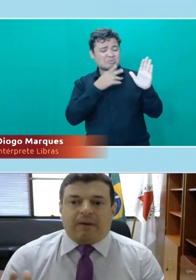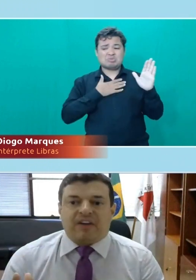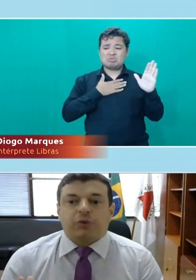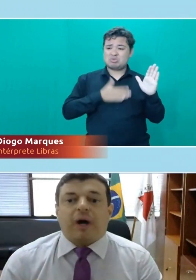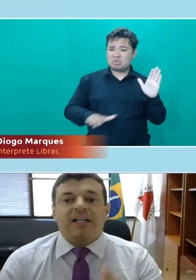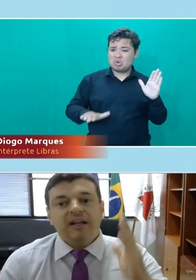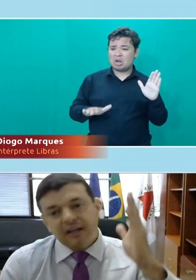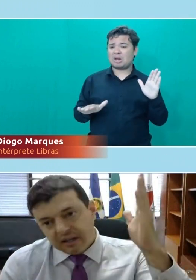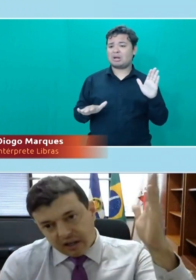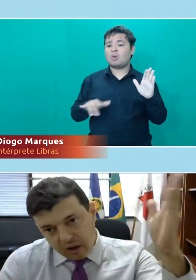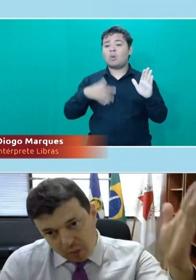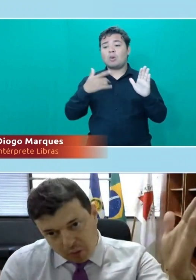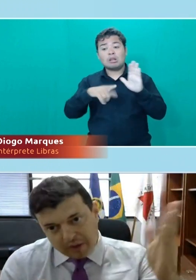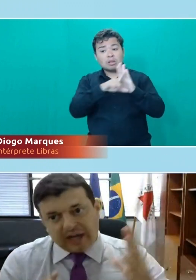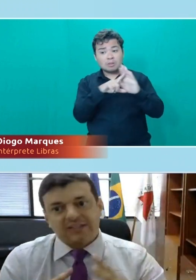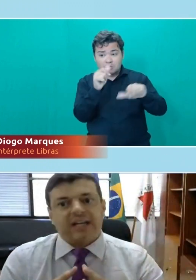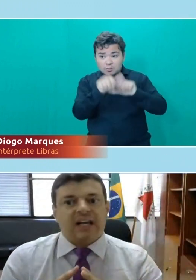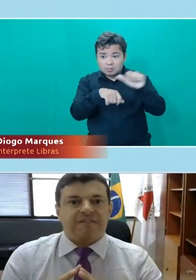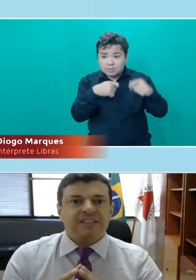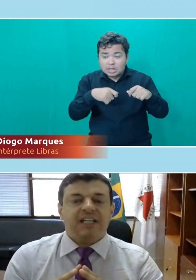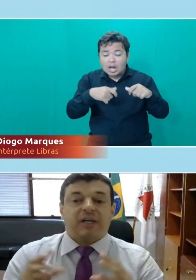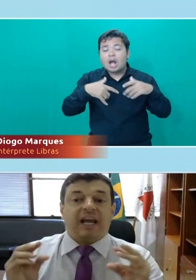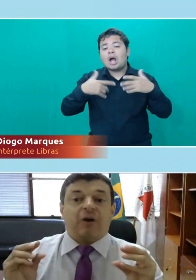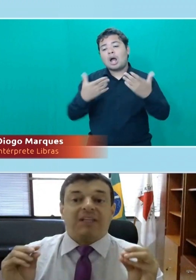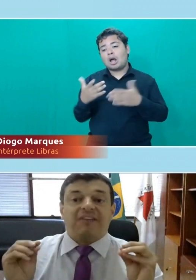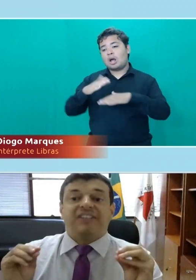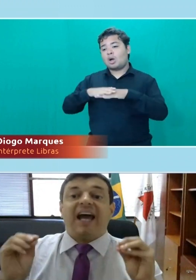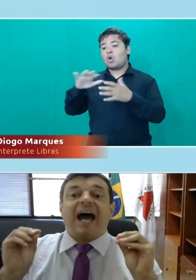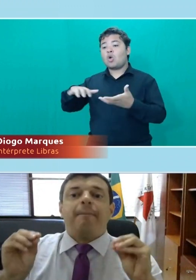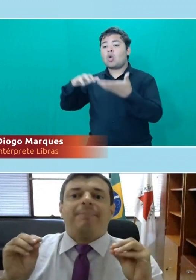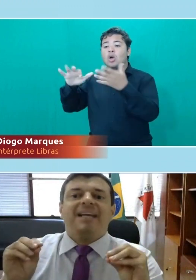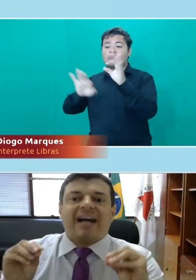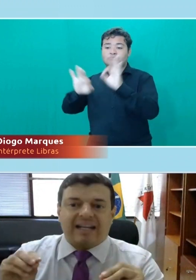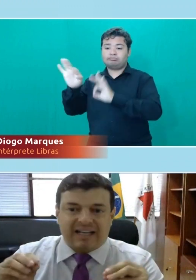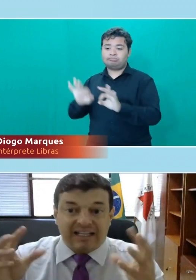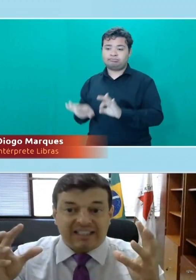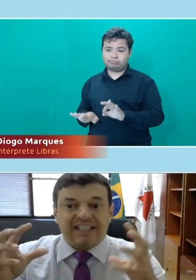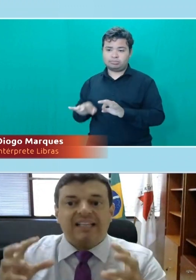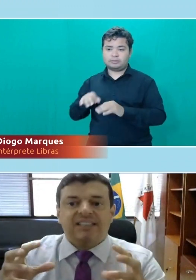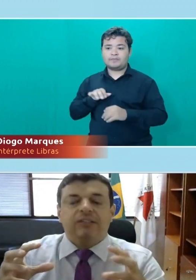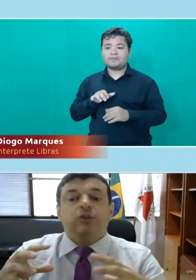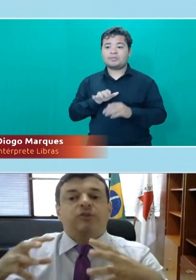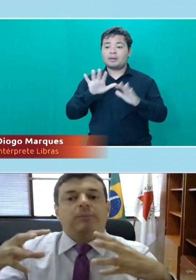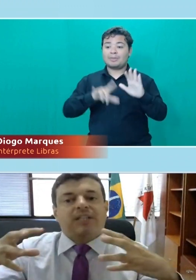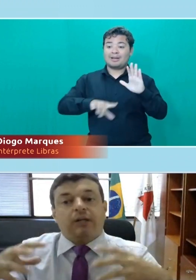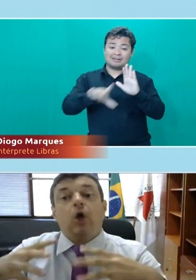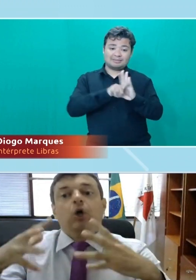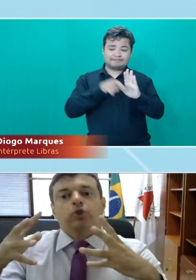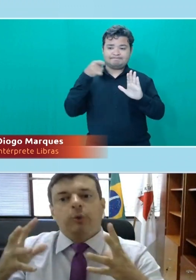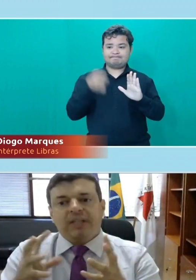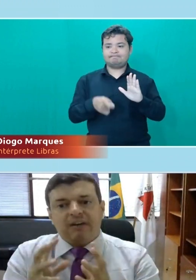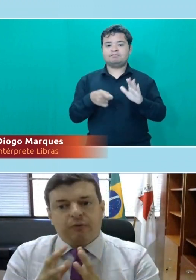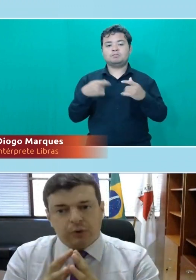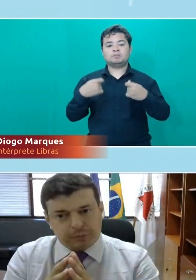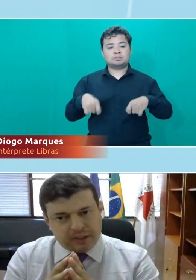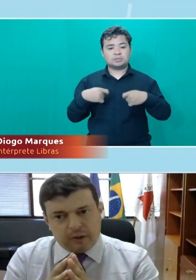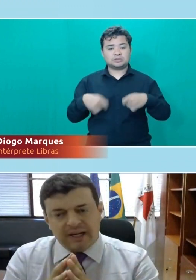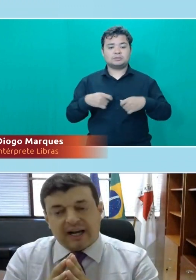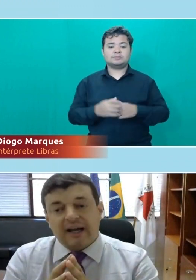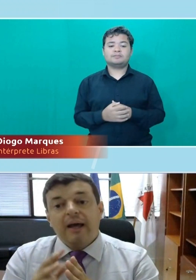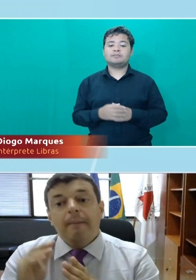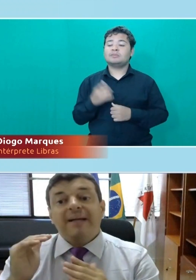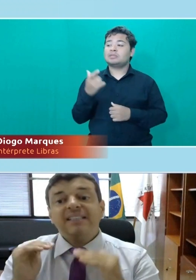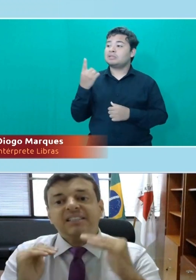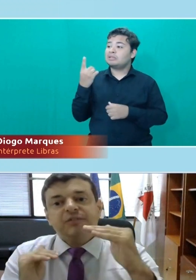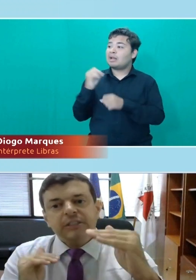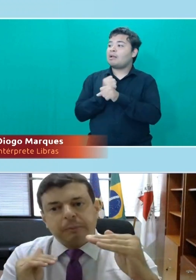deve ser aperfeiçoada, é o Congresso quem deve fazer isso. A lei agora deve ser aplicada. Aliás, tem 10 anos que nós ficamos criando subterfúgios para não